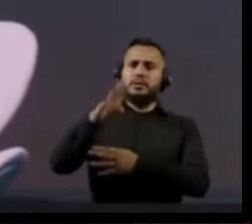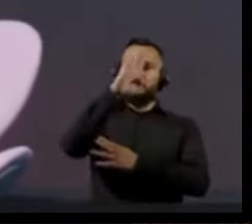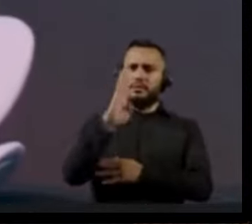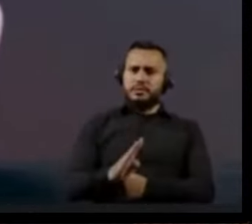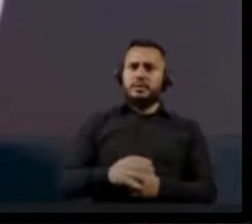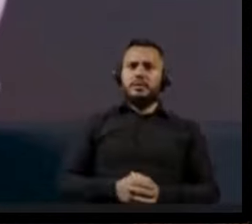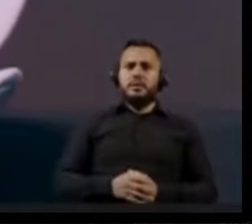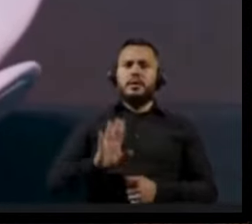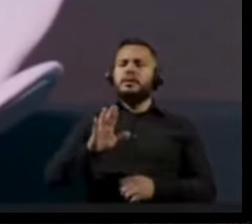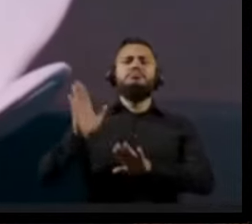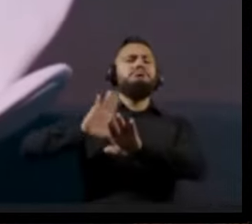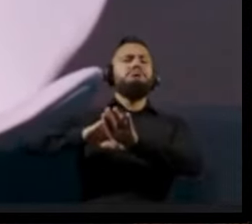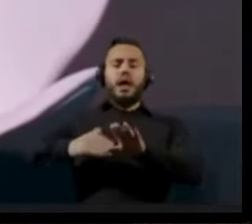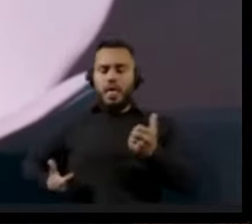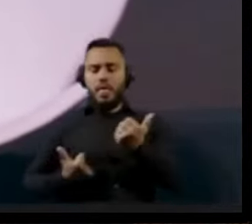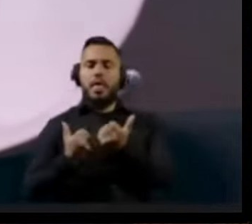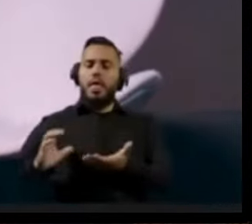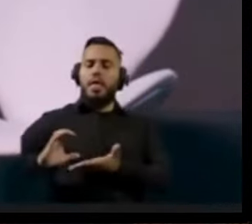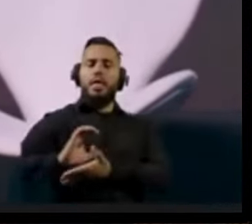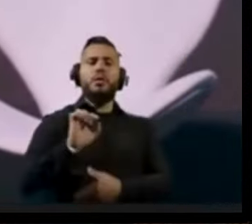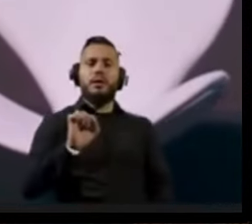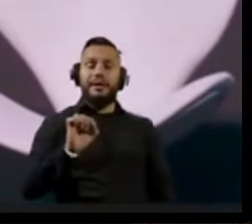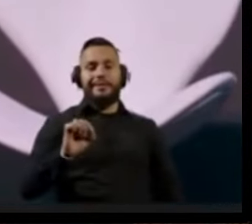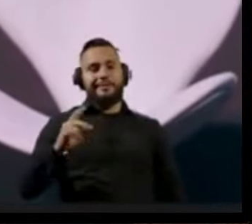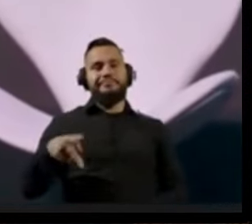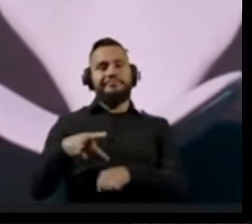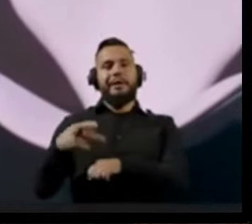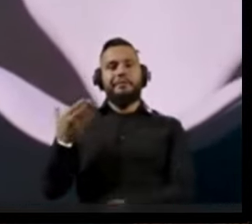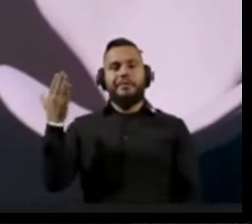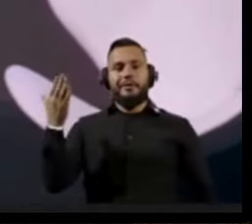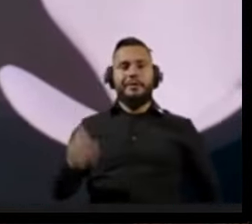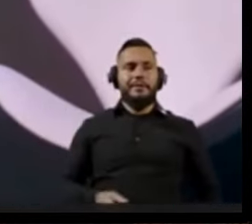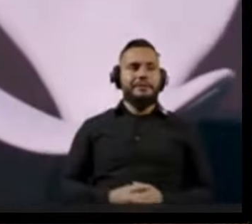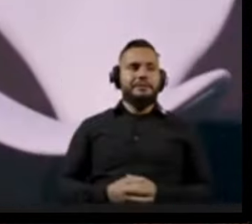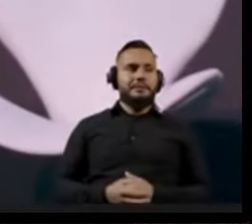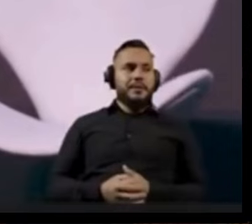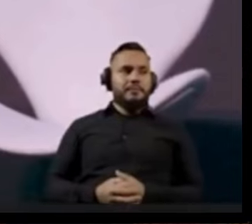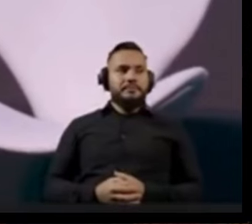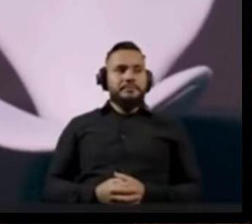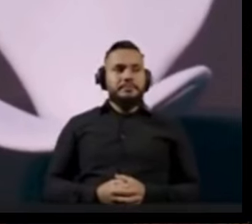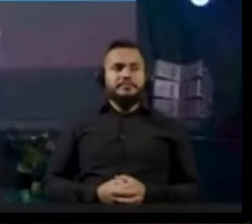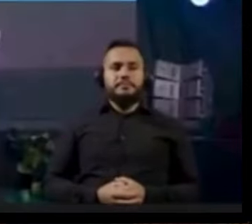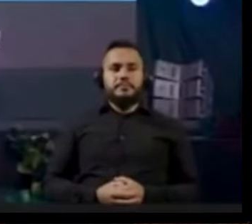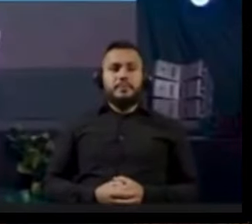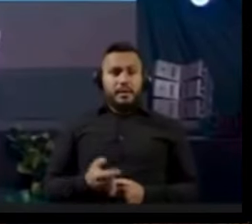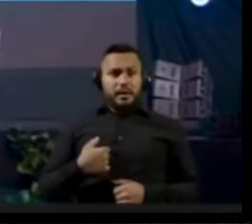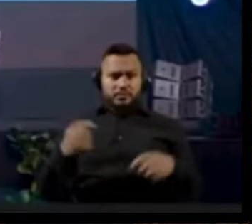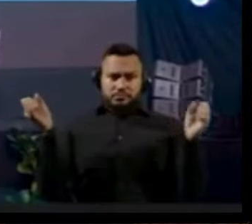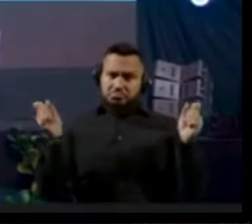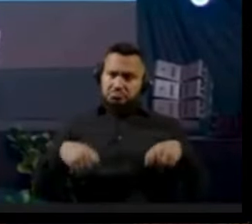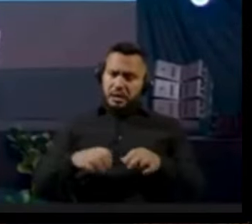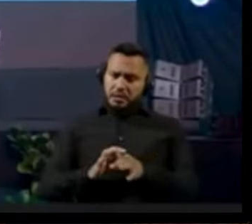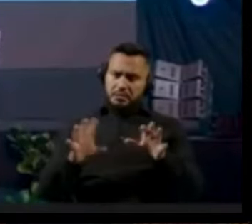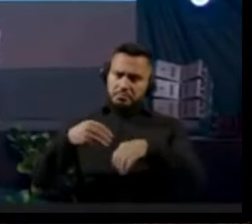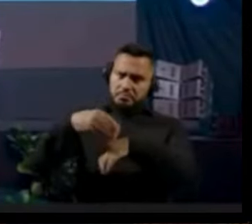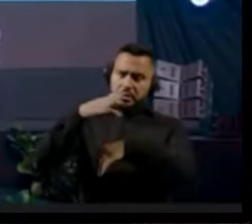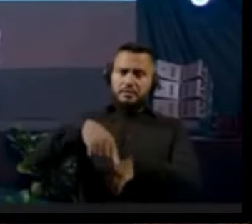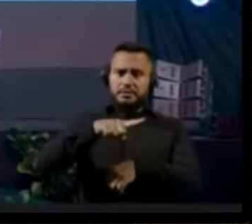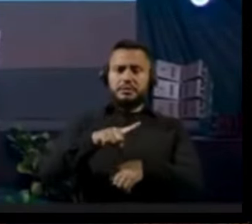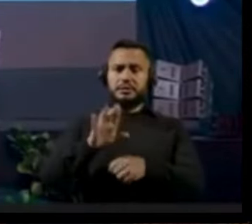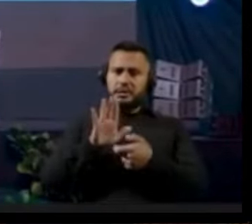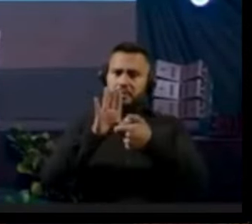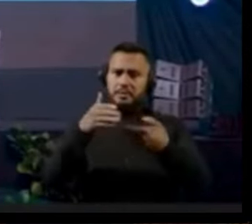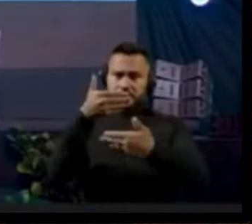Patrocinados por quem? Pelas fundações internacionais. Eu posso disponibilizar para vocês essa apresentação,